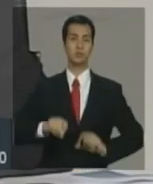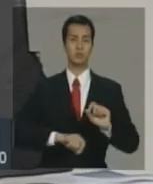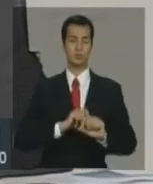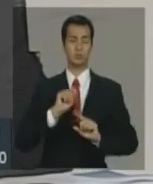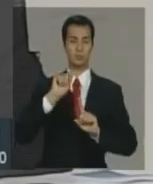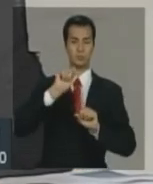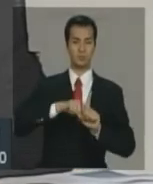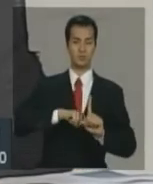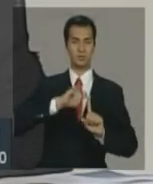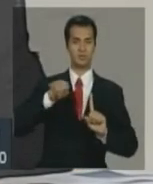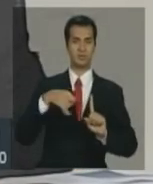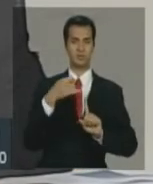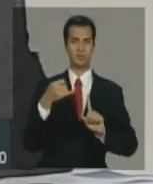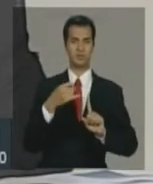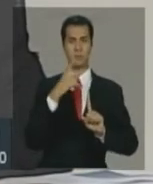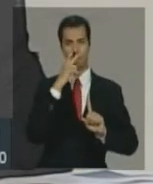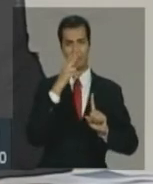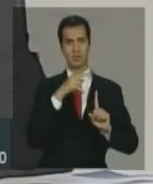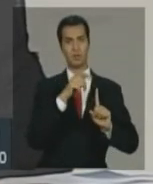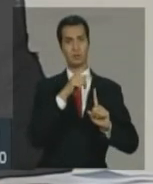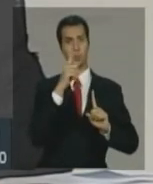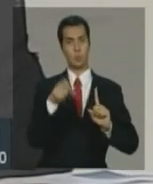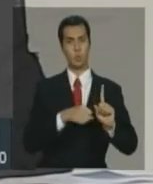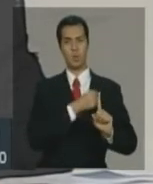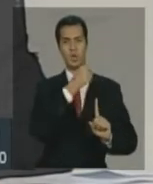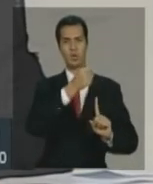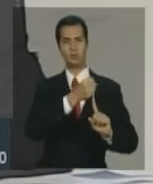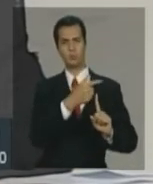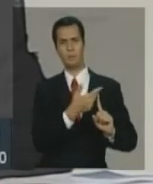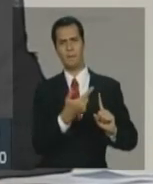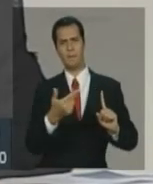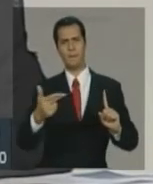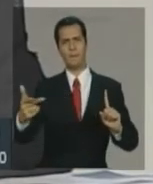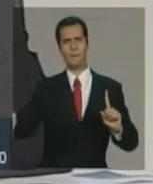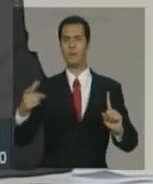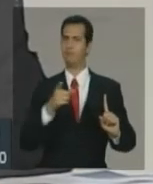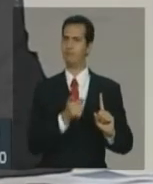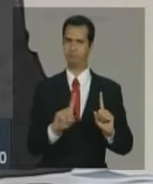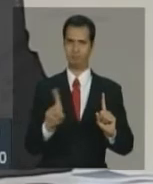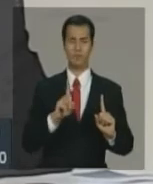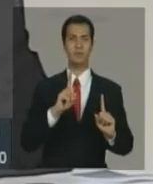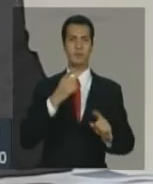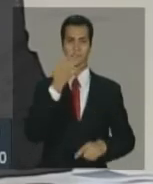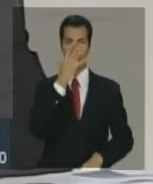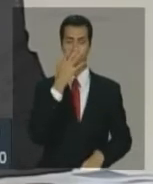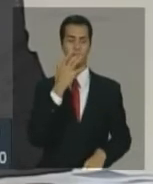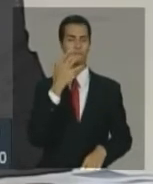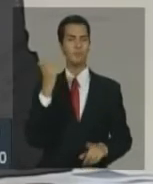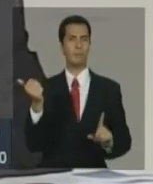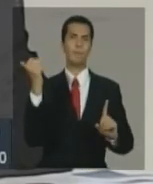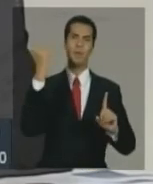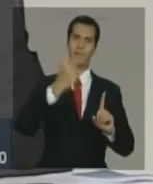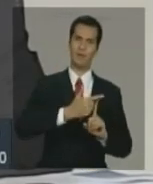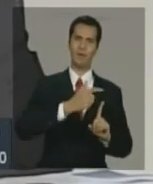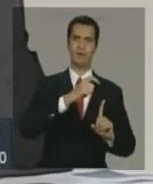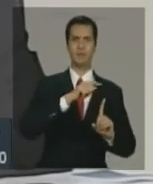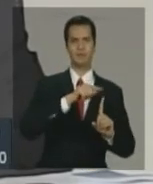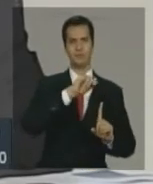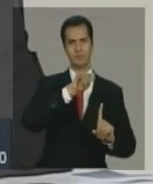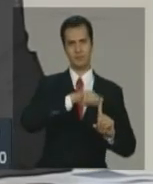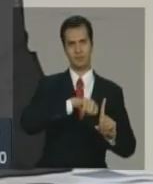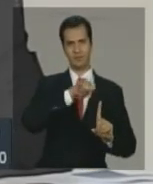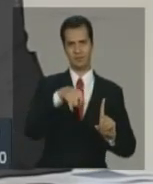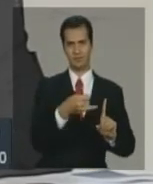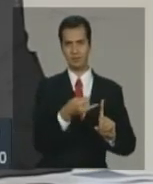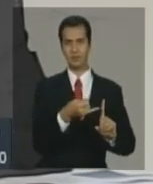repetir ao longo do ano e eu queria reiterar isso. Em fevereiro já foi melhor e a nossa expectativa para março é um resultado